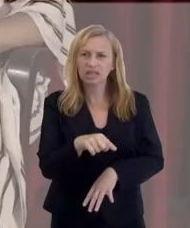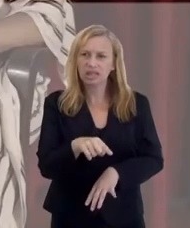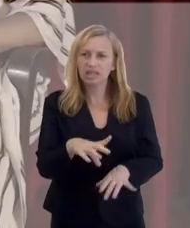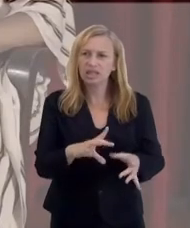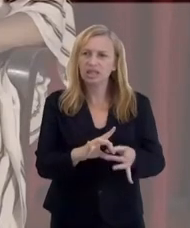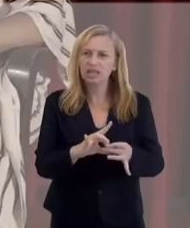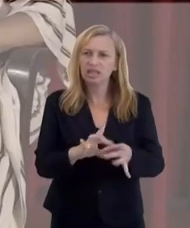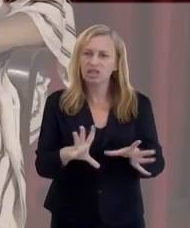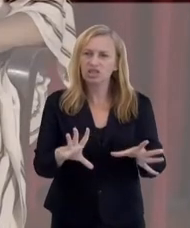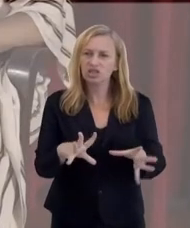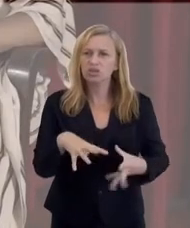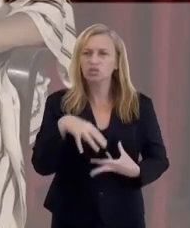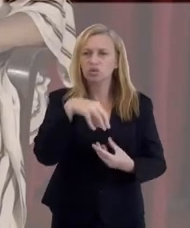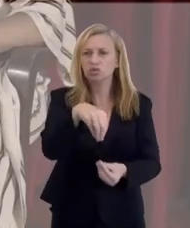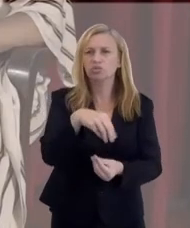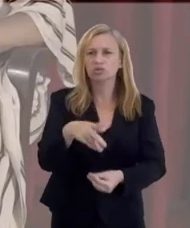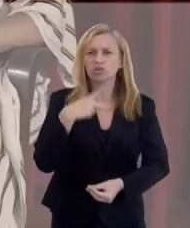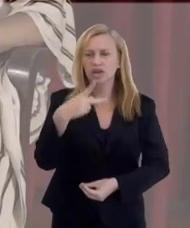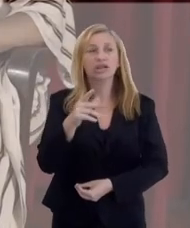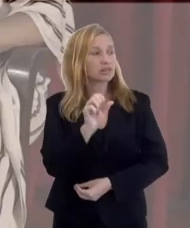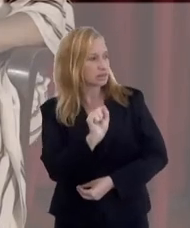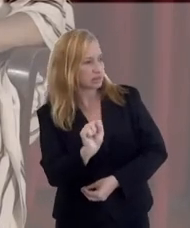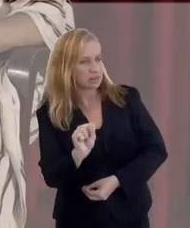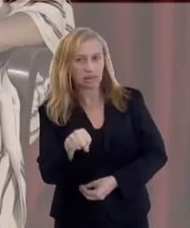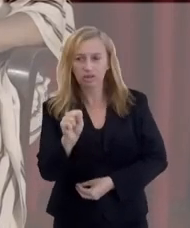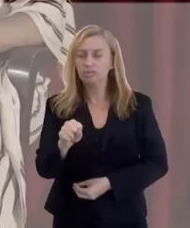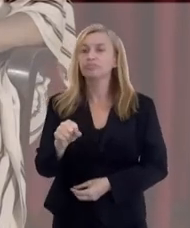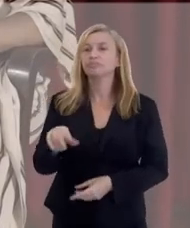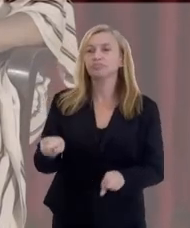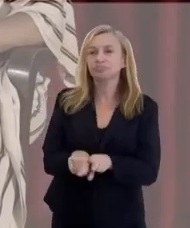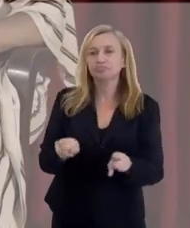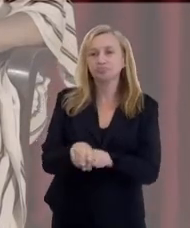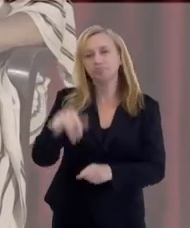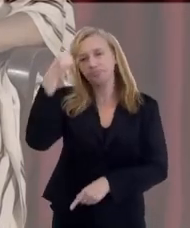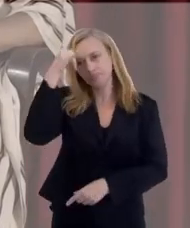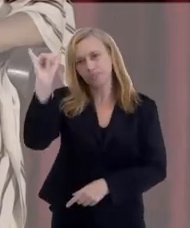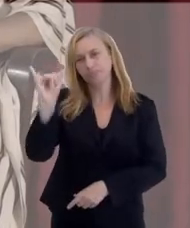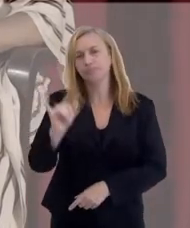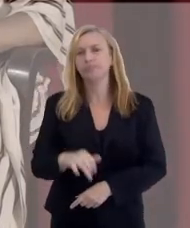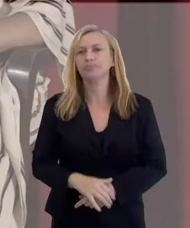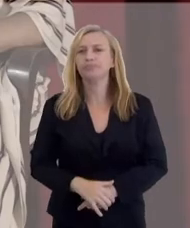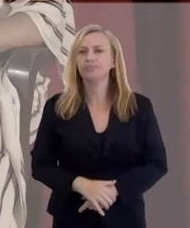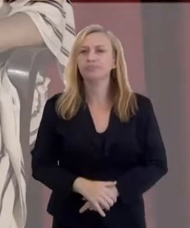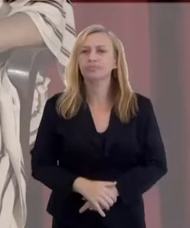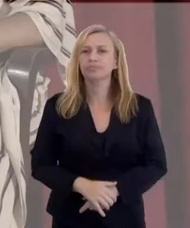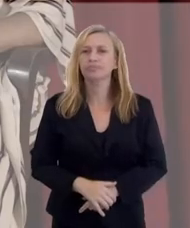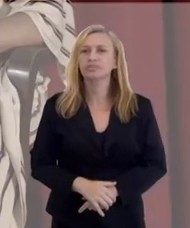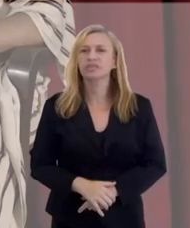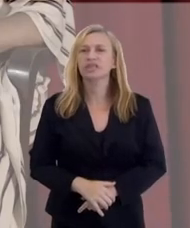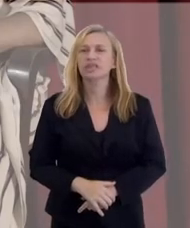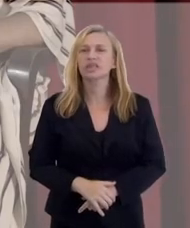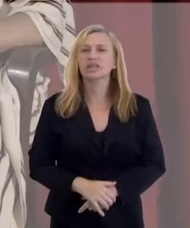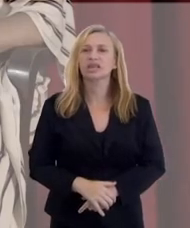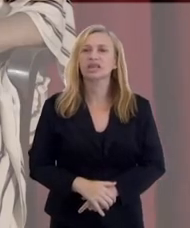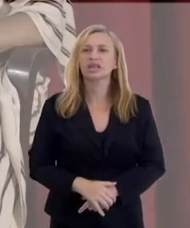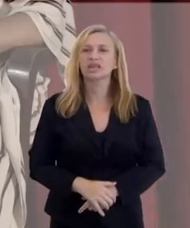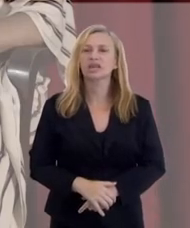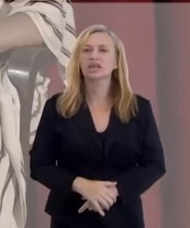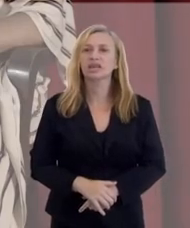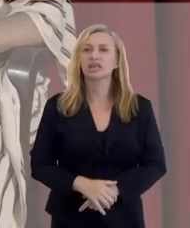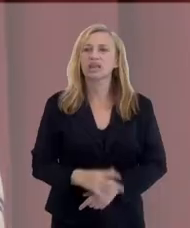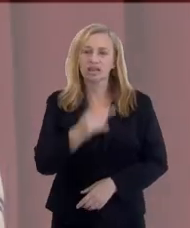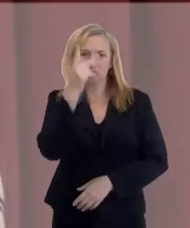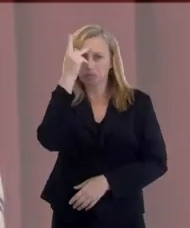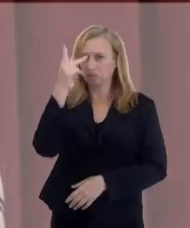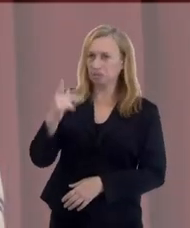transmitindo aquela mensagem. Isso. E evita também exacerbação de vaidades,